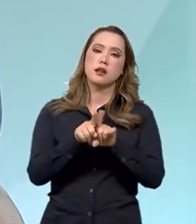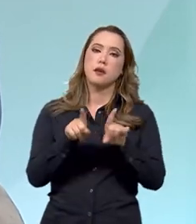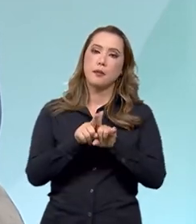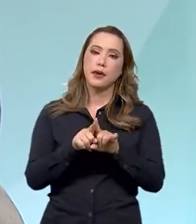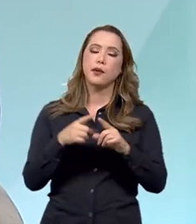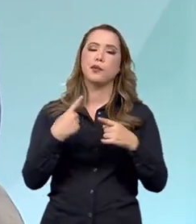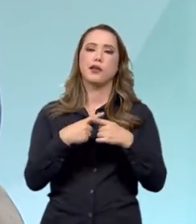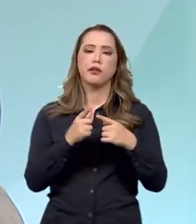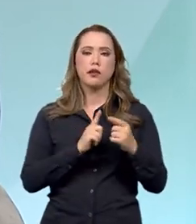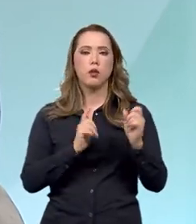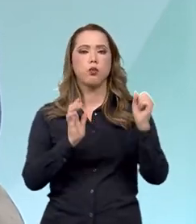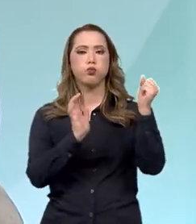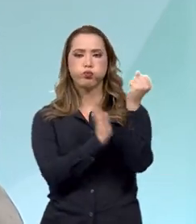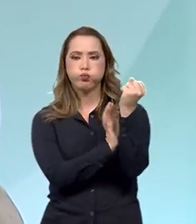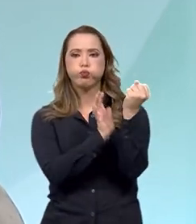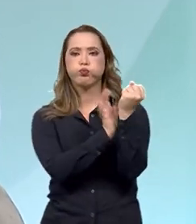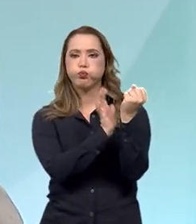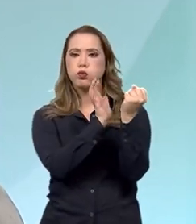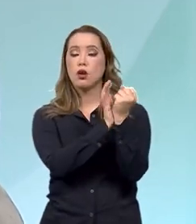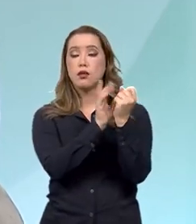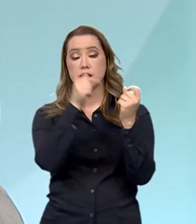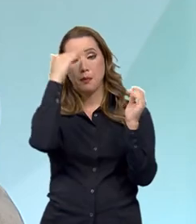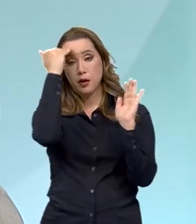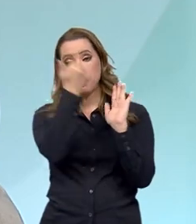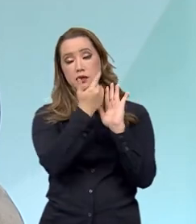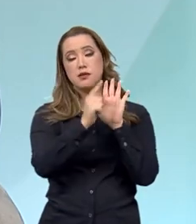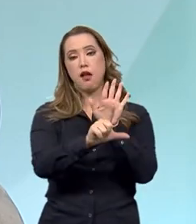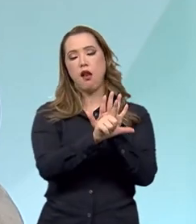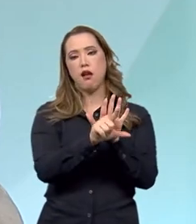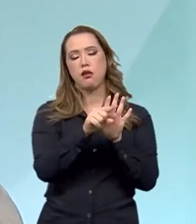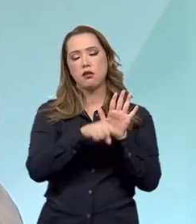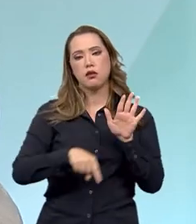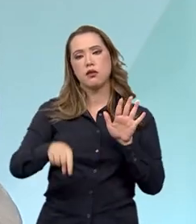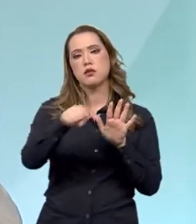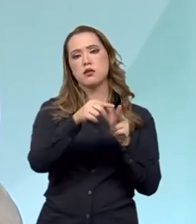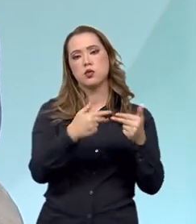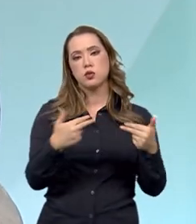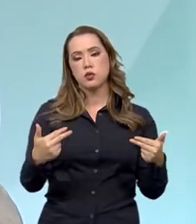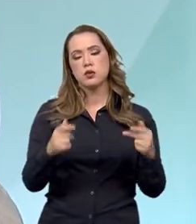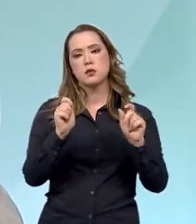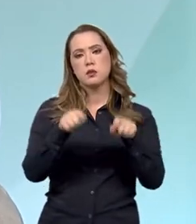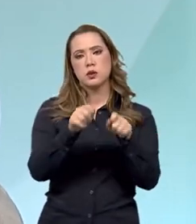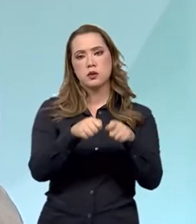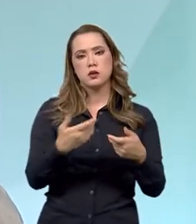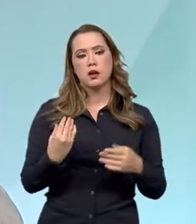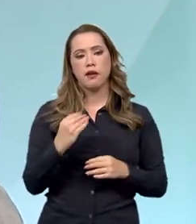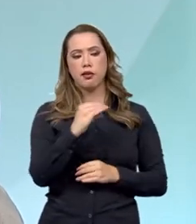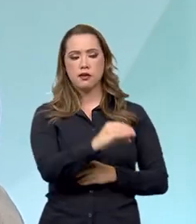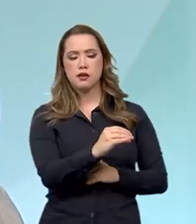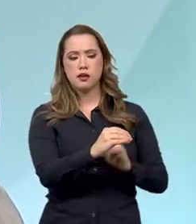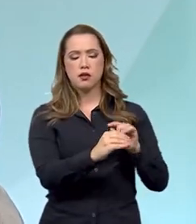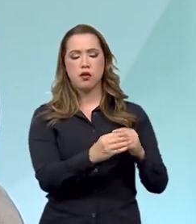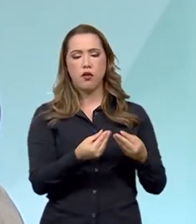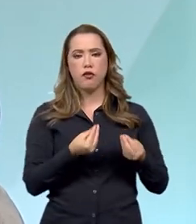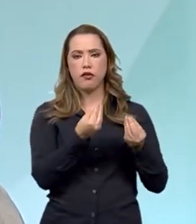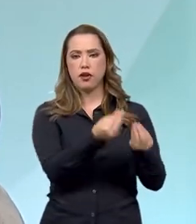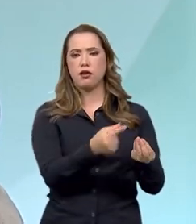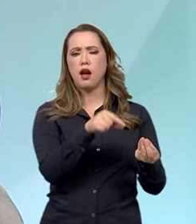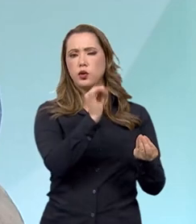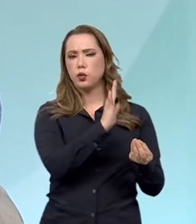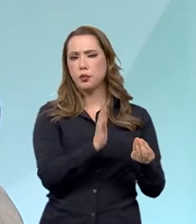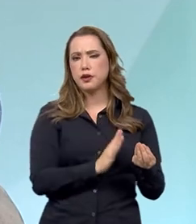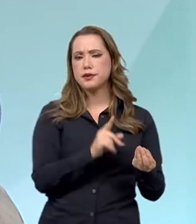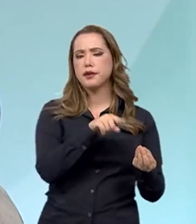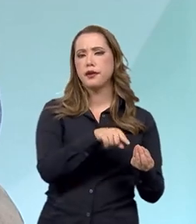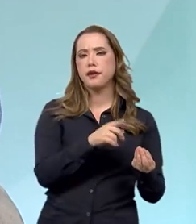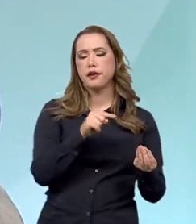burocrático no cumprimento da legislação. Isso daí faz com que os produtos, ao serem inseridos em nosso território,